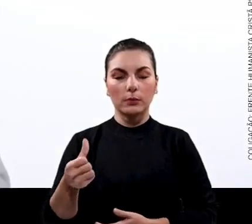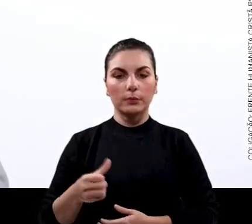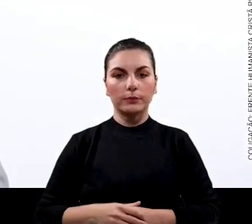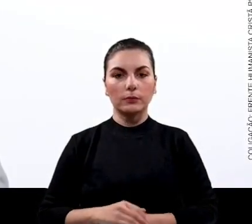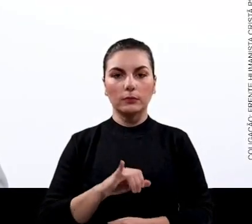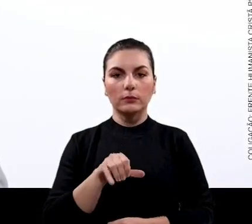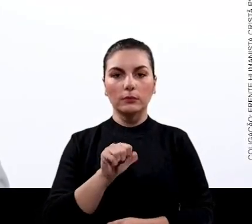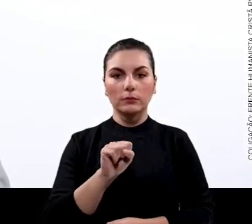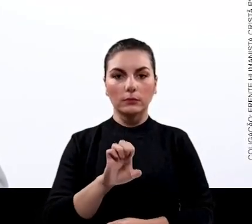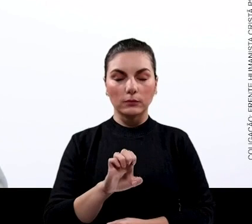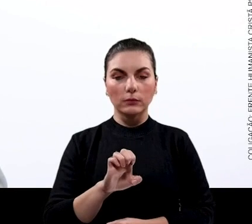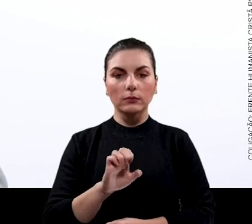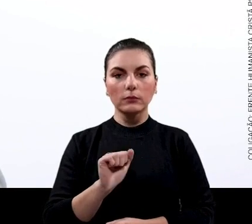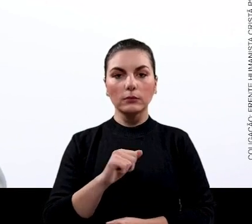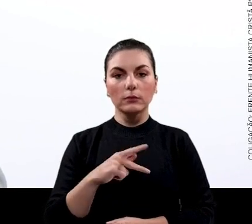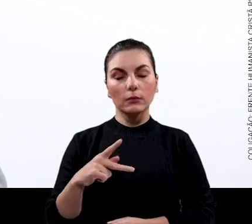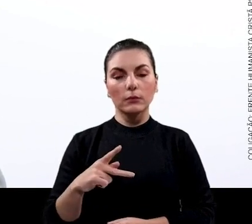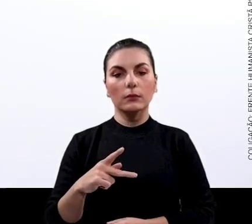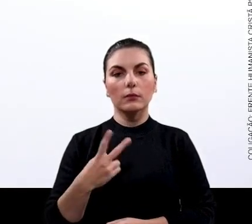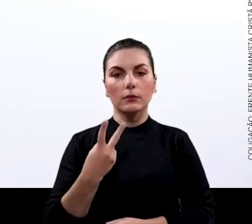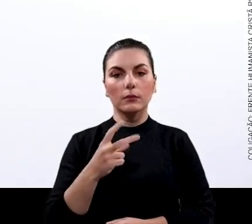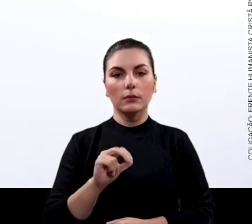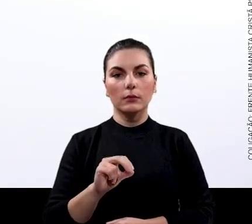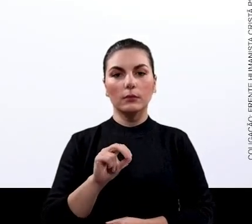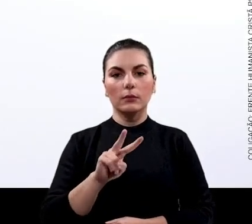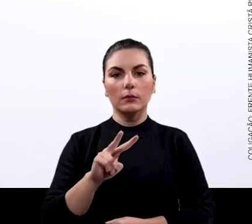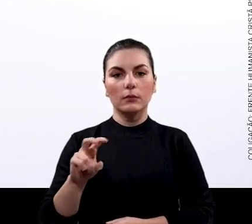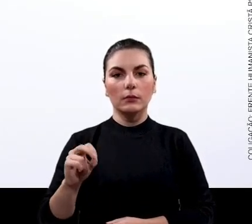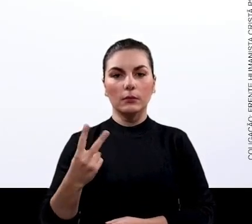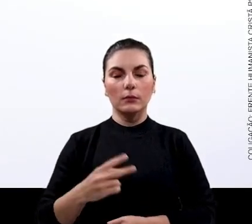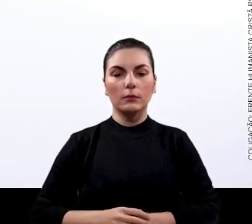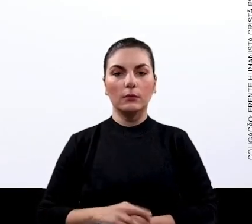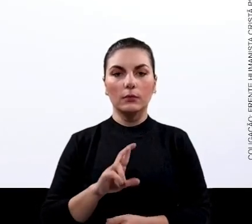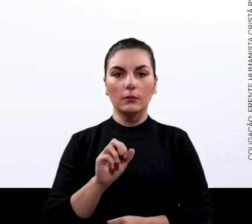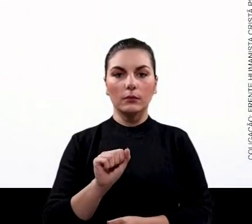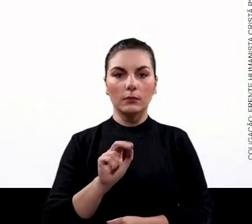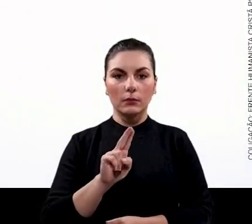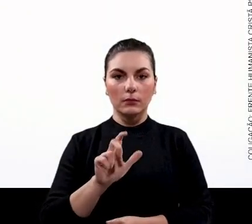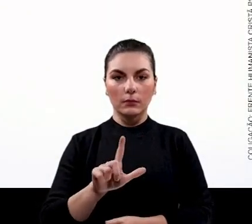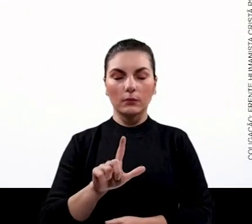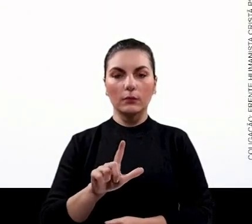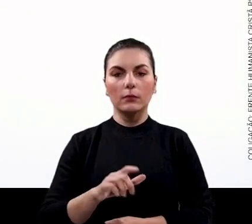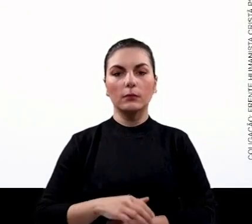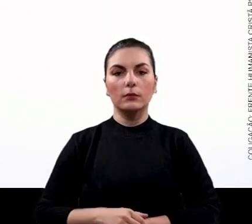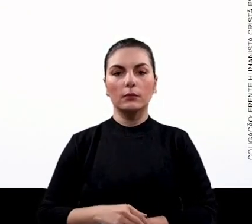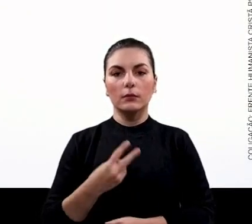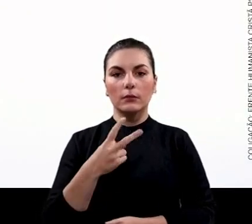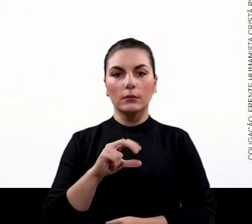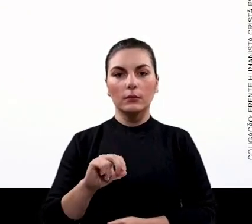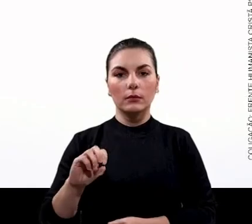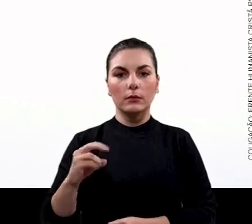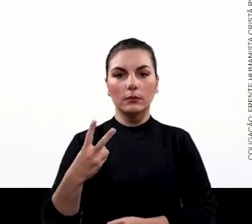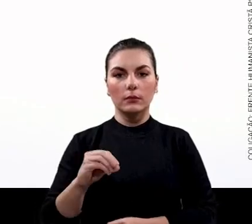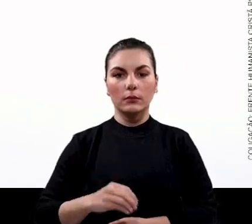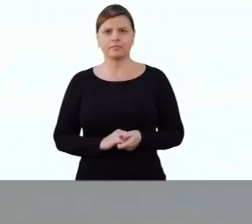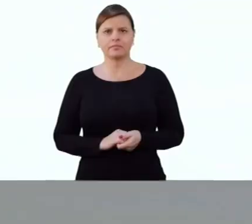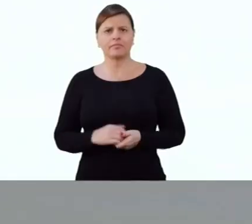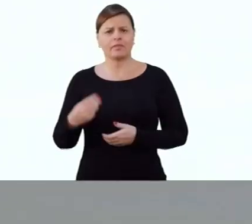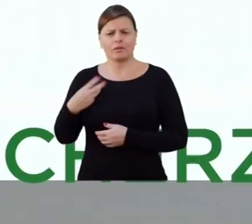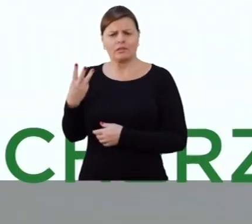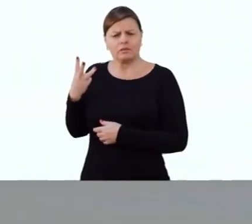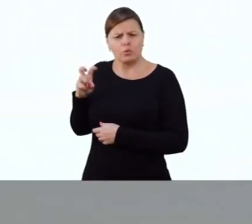7. Sérgioão Carreteiro, 21, 3, 8. Sul Correia, 20, 520. Tarsis Raus, vote 20, 320.